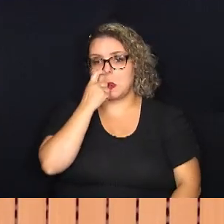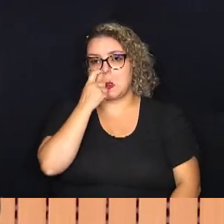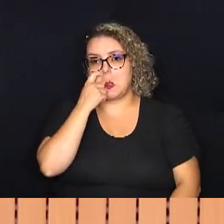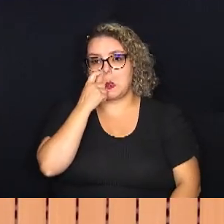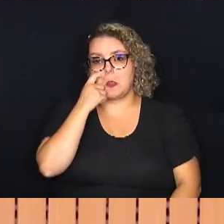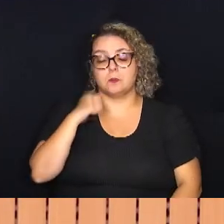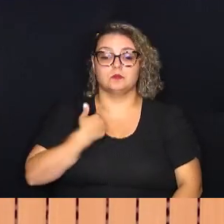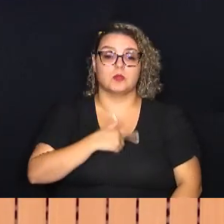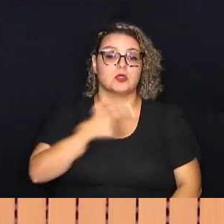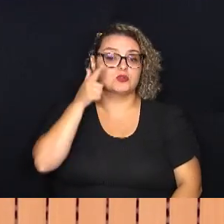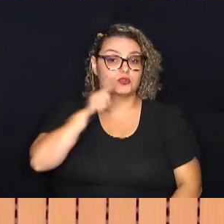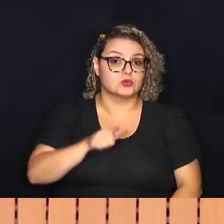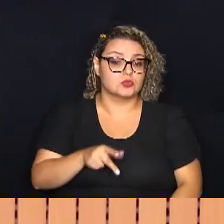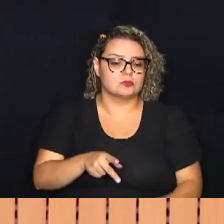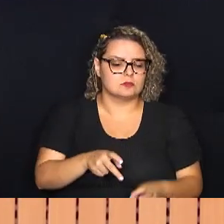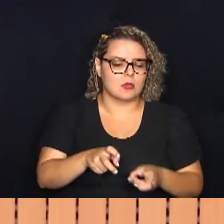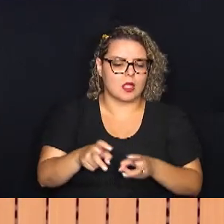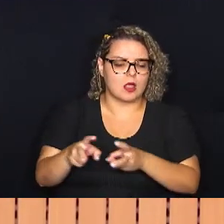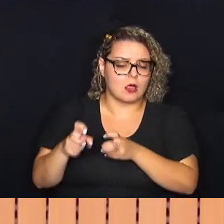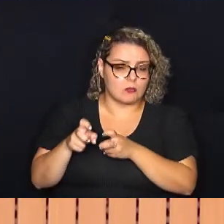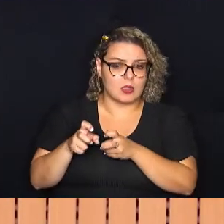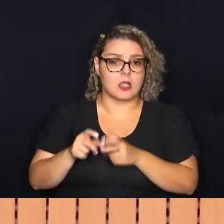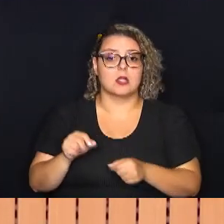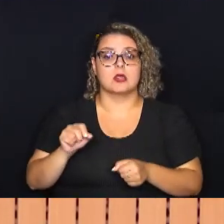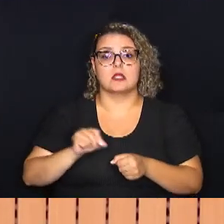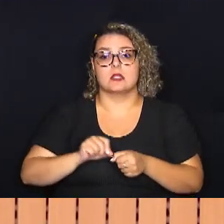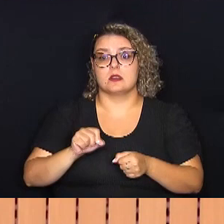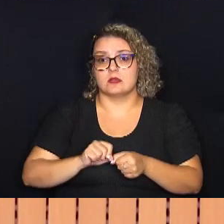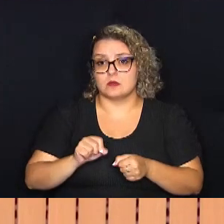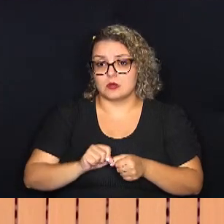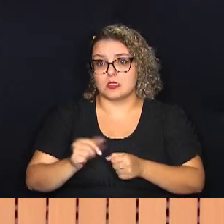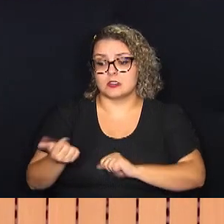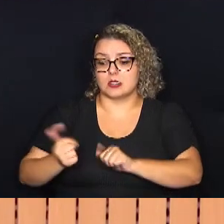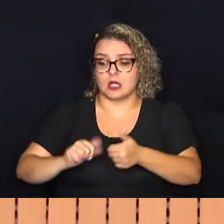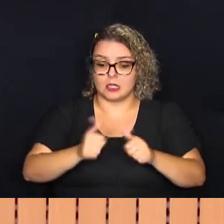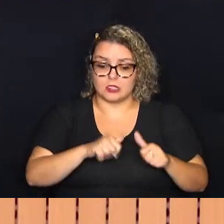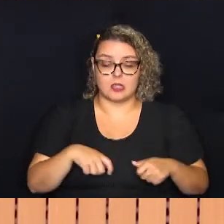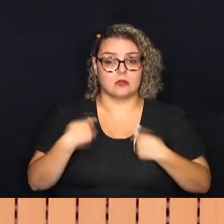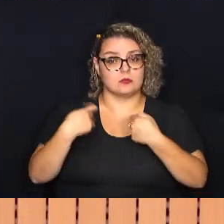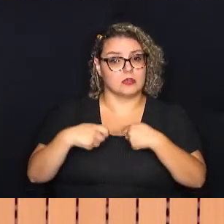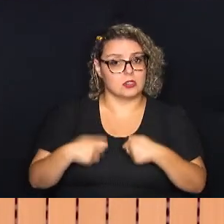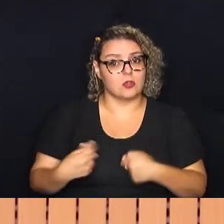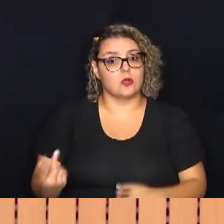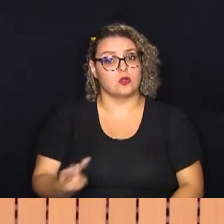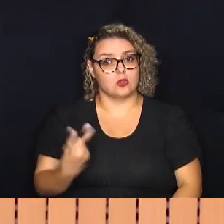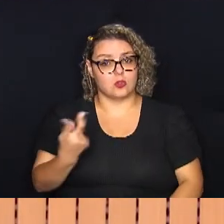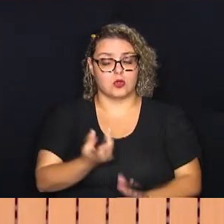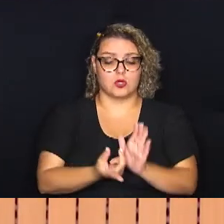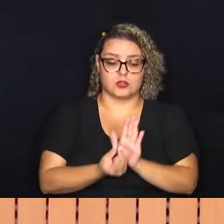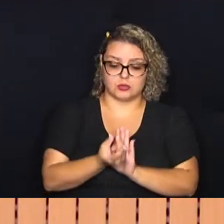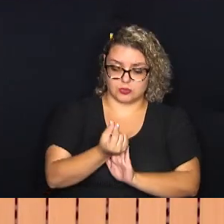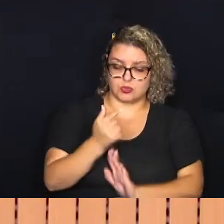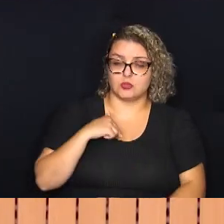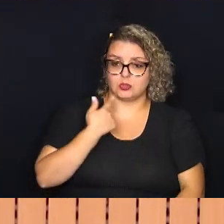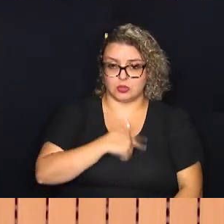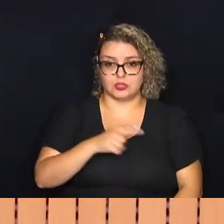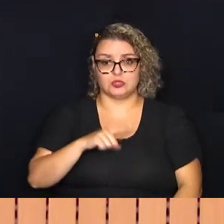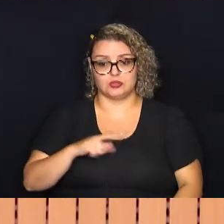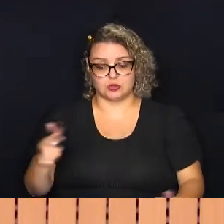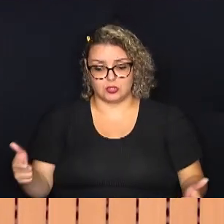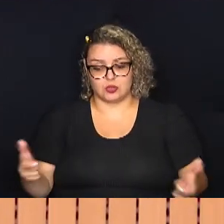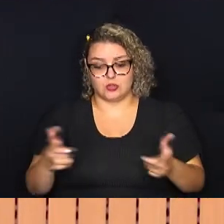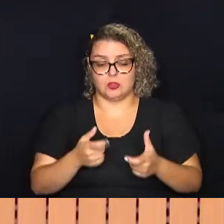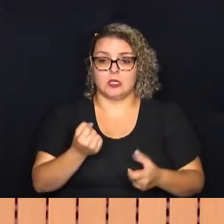a gente consegue observar e tem que fazer uma análise sobre o valor orçamentário. Nós